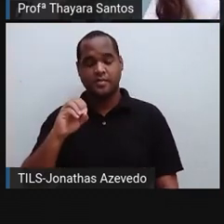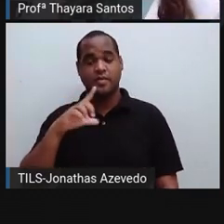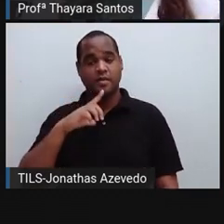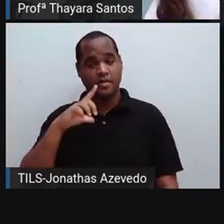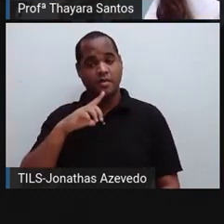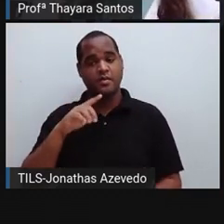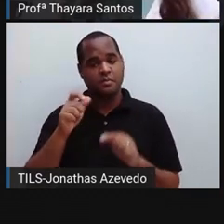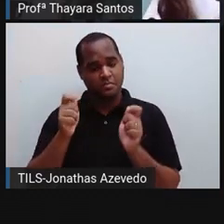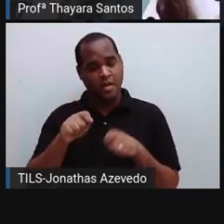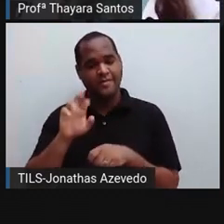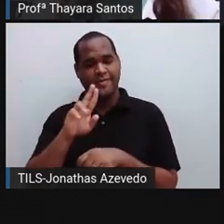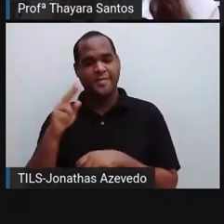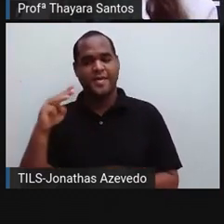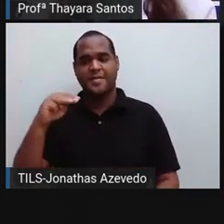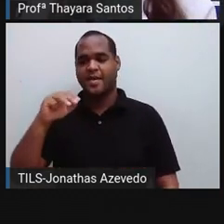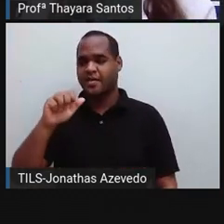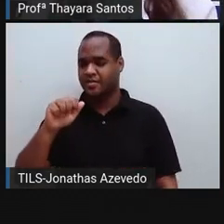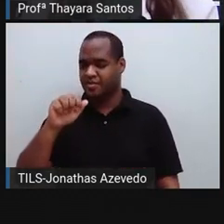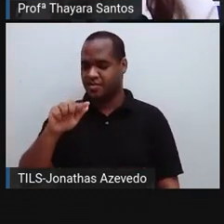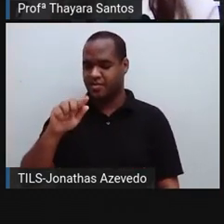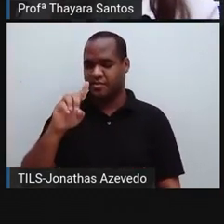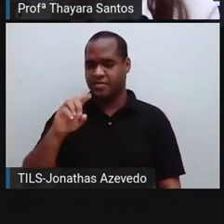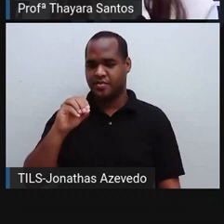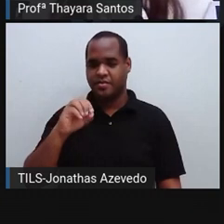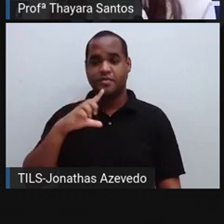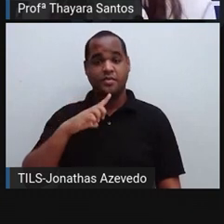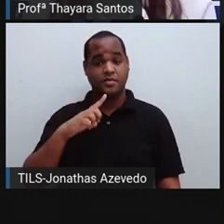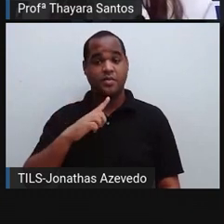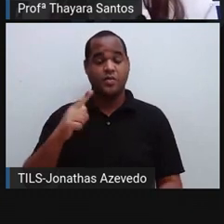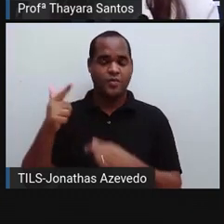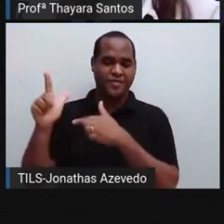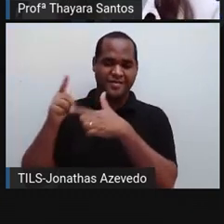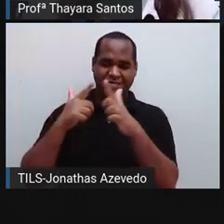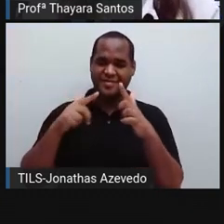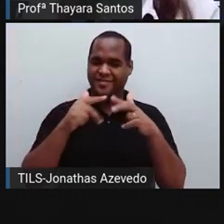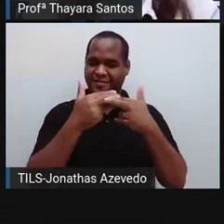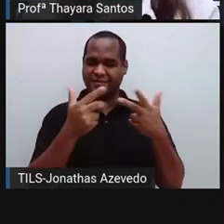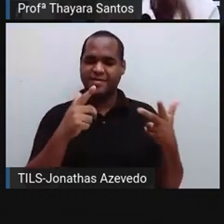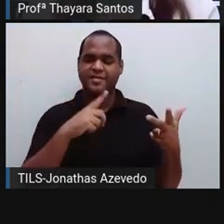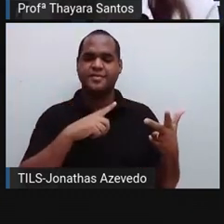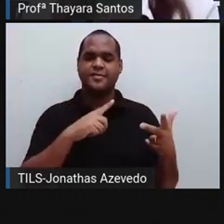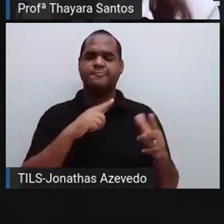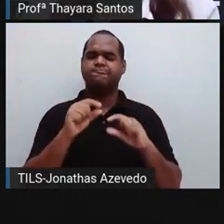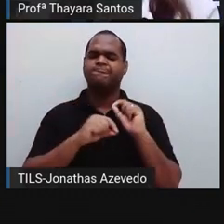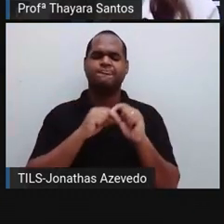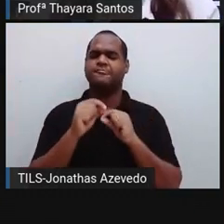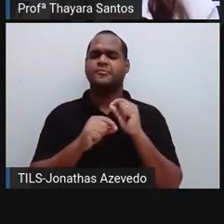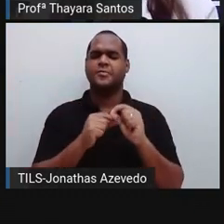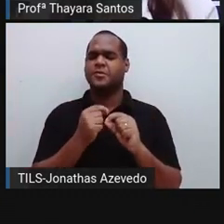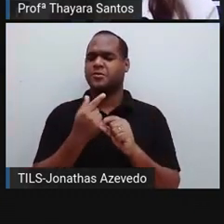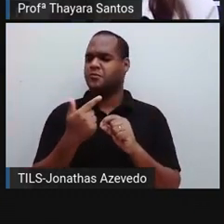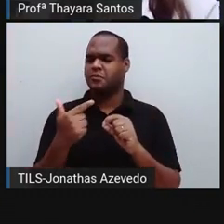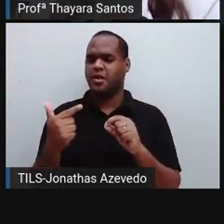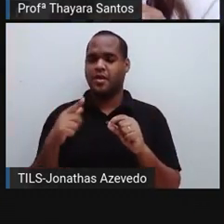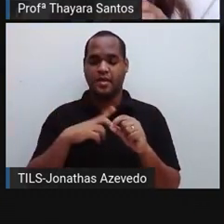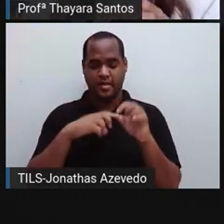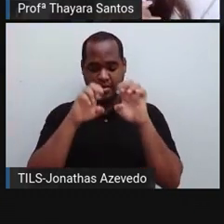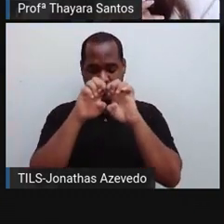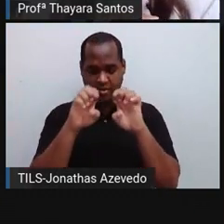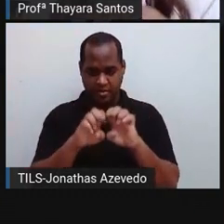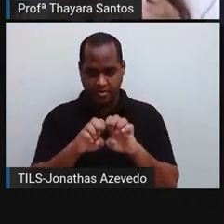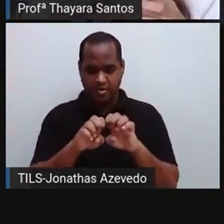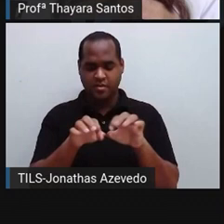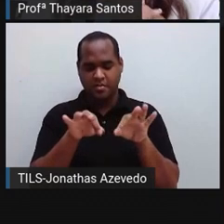mastigóforos. E por último, os esporozoares ou apicomplexos, que eles não têm uma estrutura de locomoção,